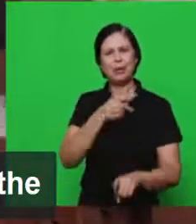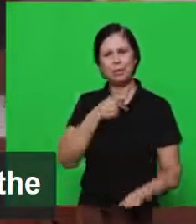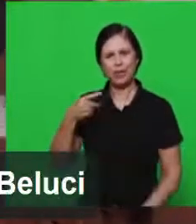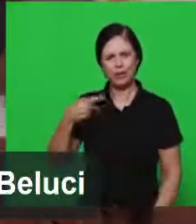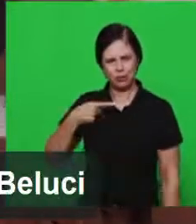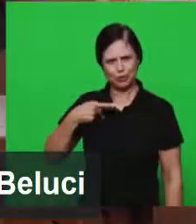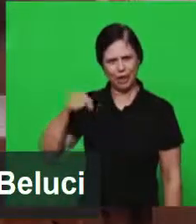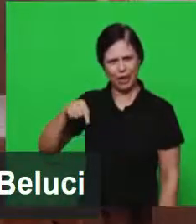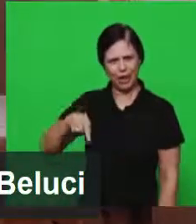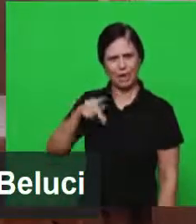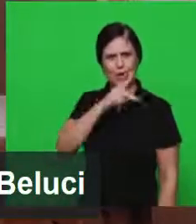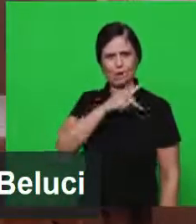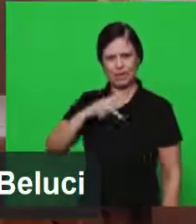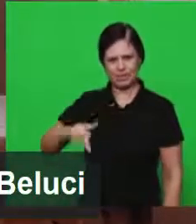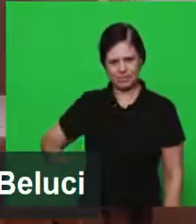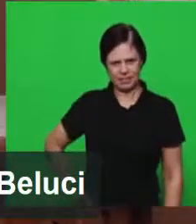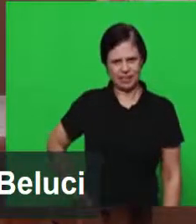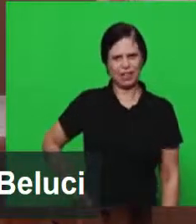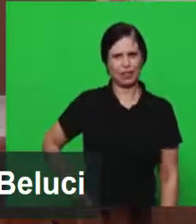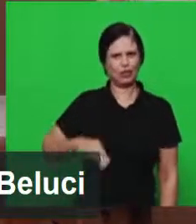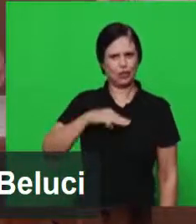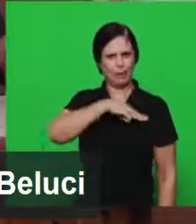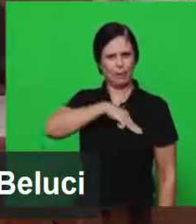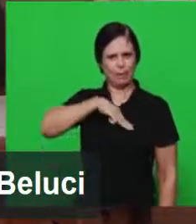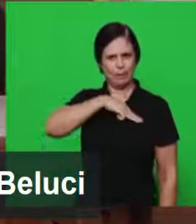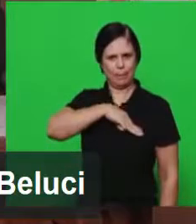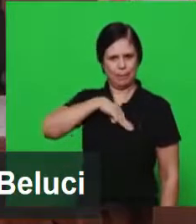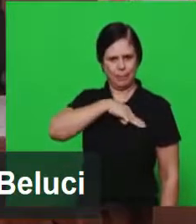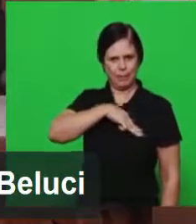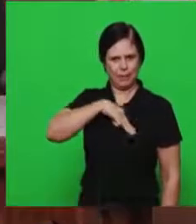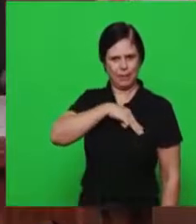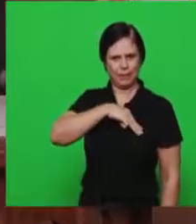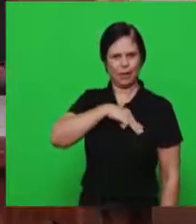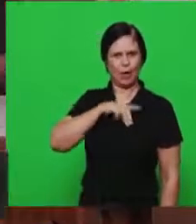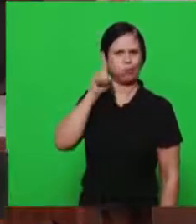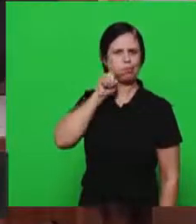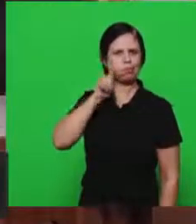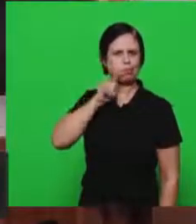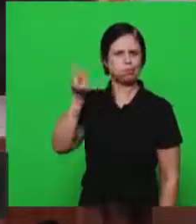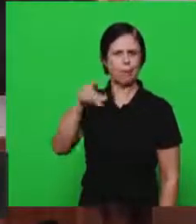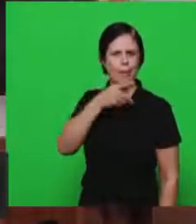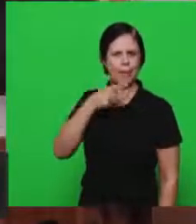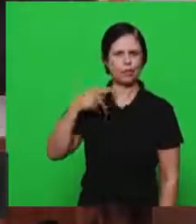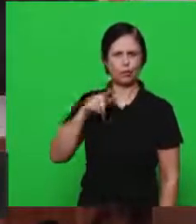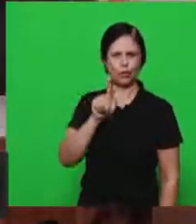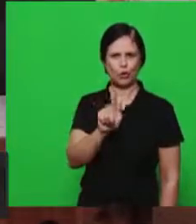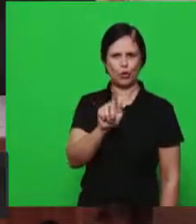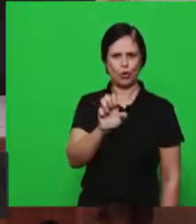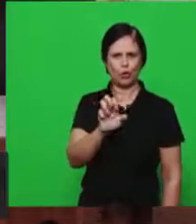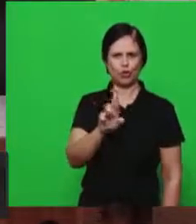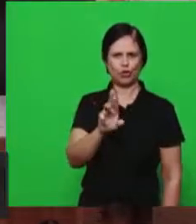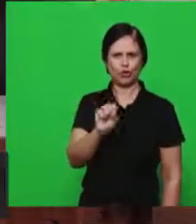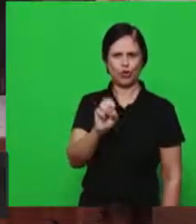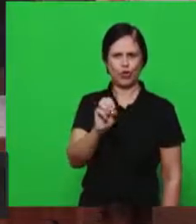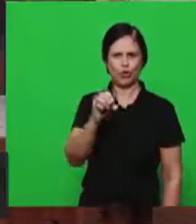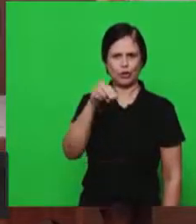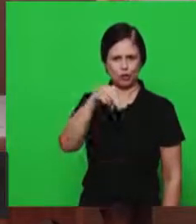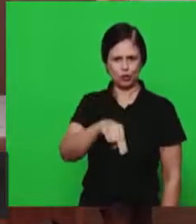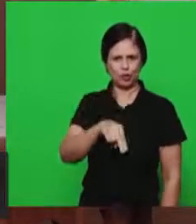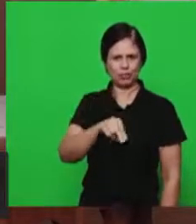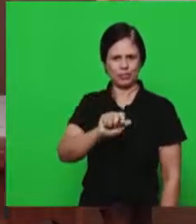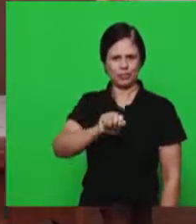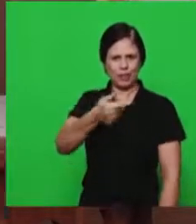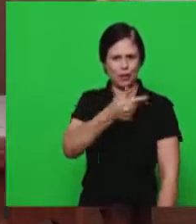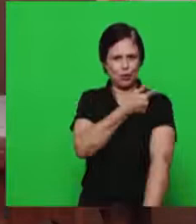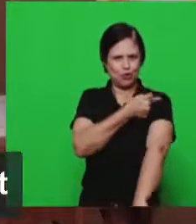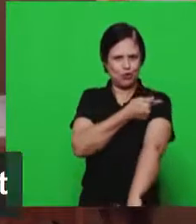presidente da missão dos Estados Unidos pastor Gerson Belucci e a todos aqui a presença dos